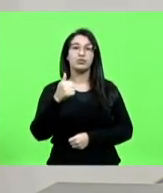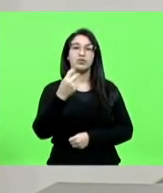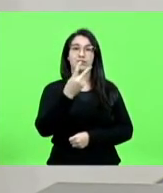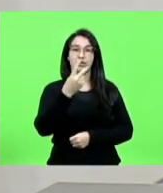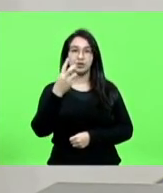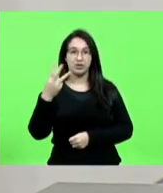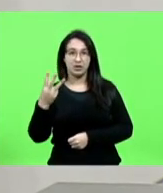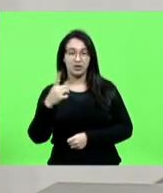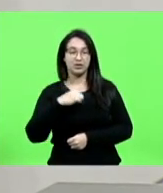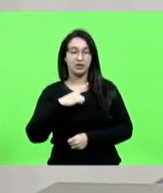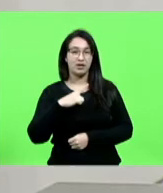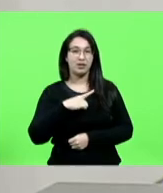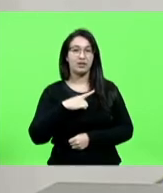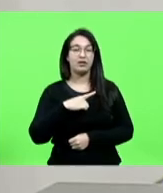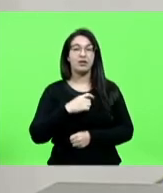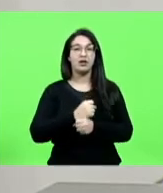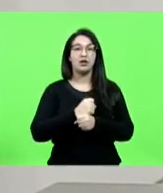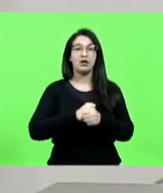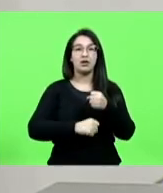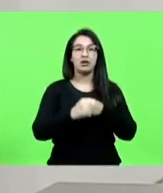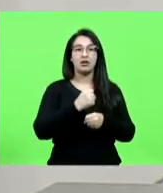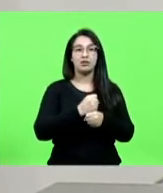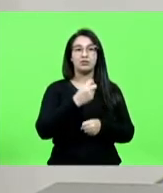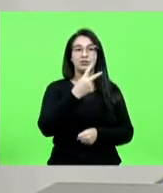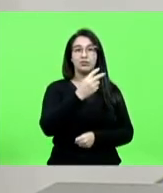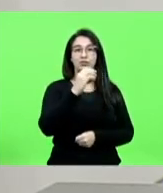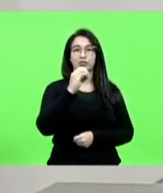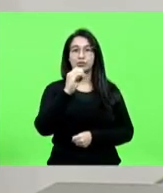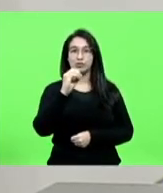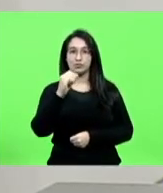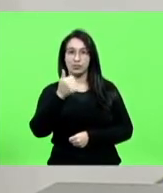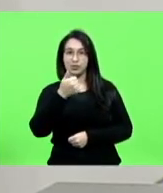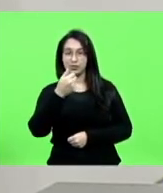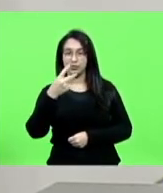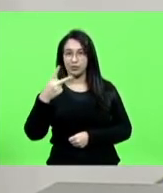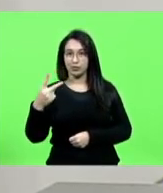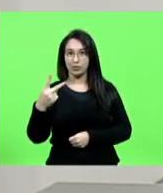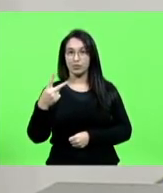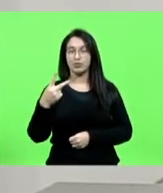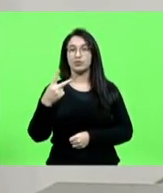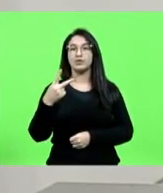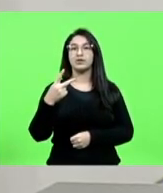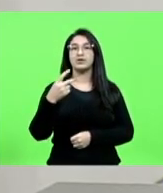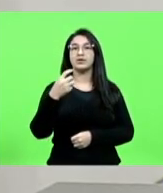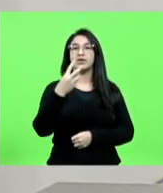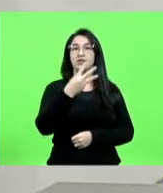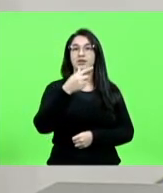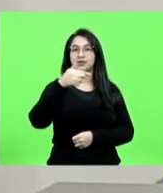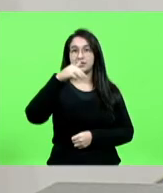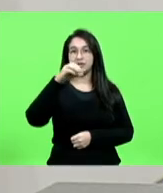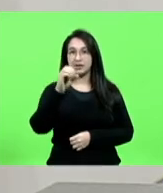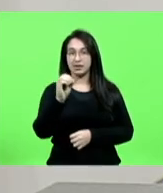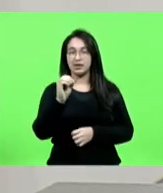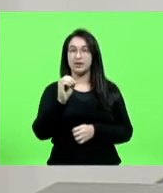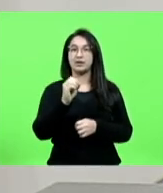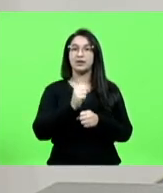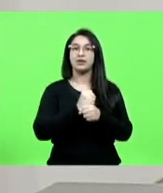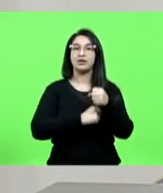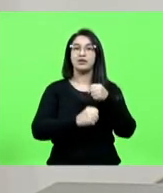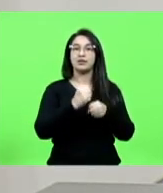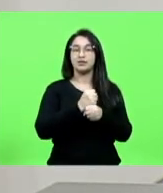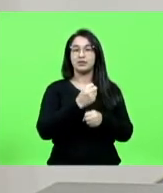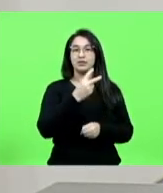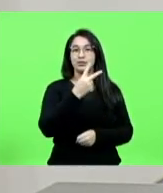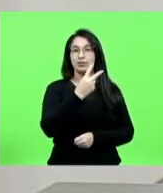2012 370 2013 16 não são esses